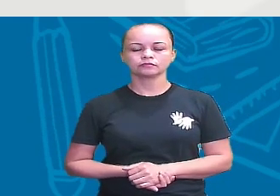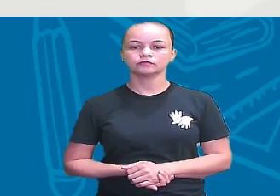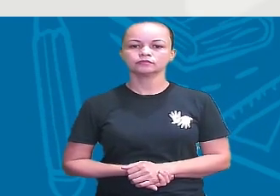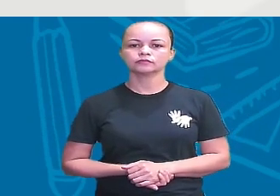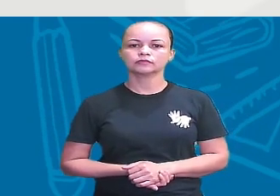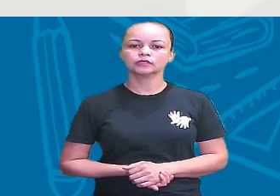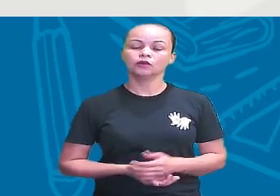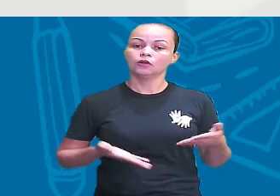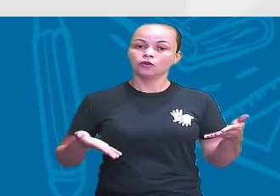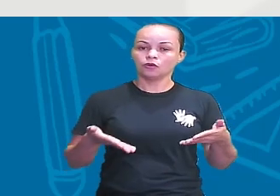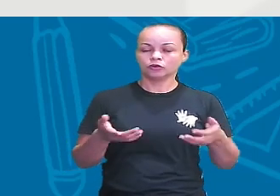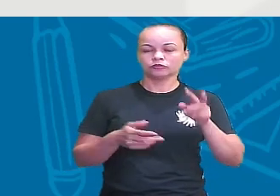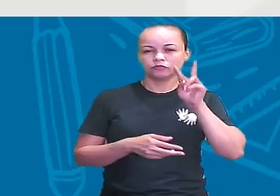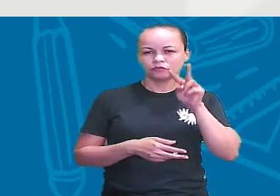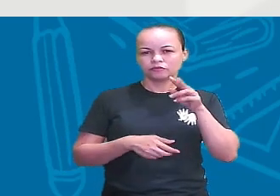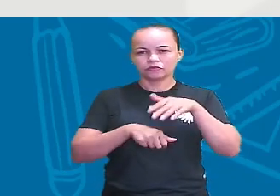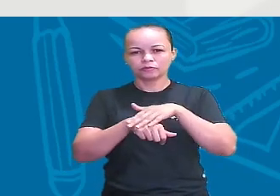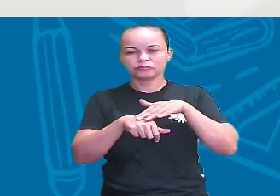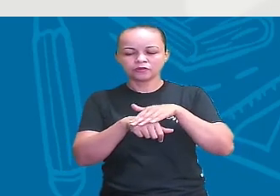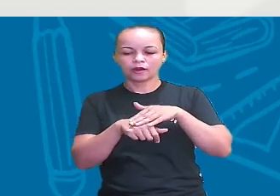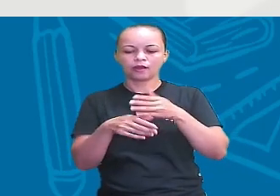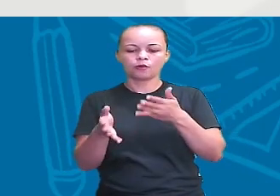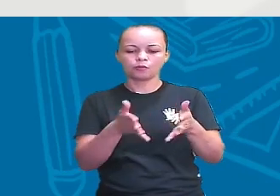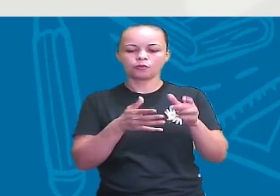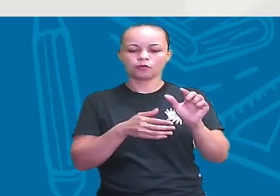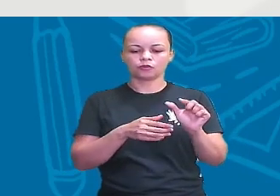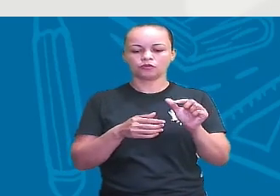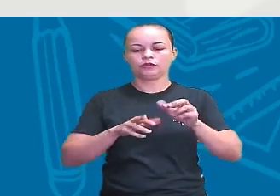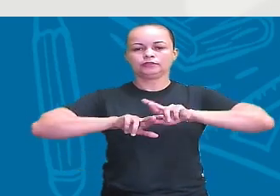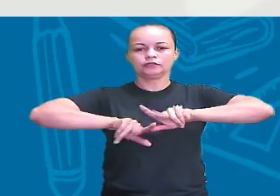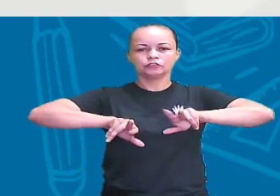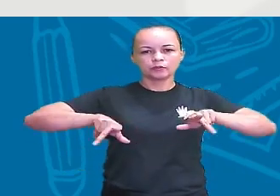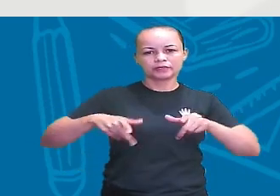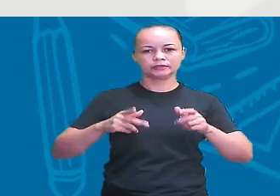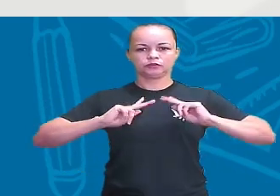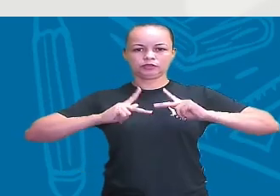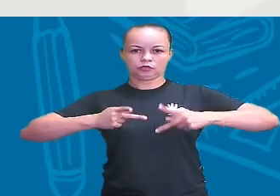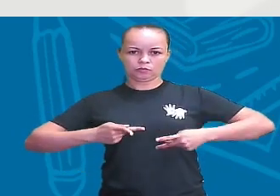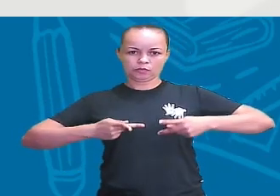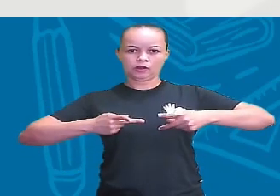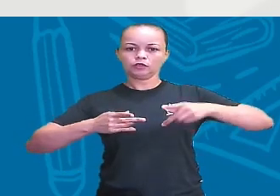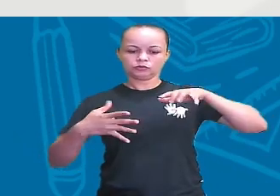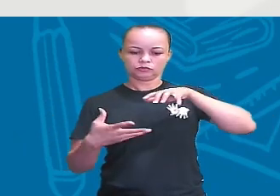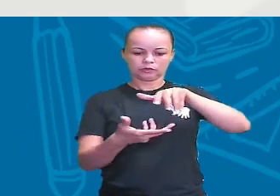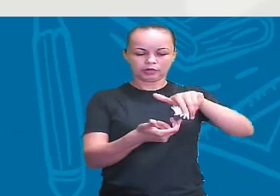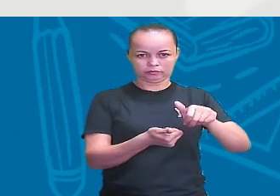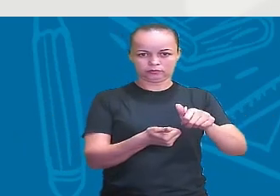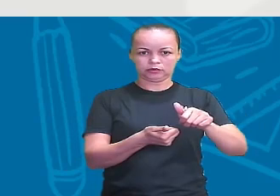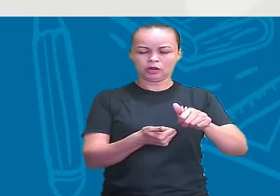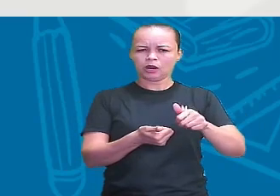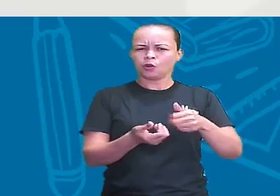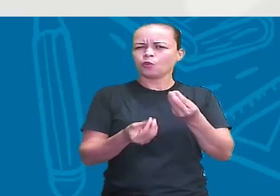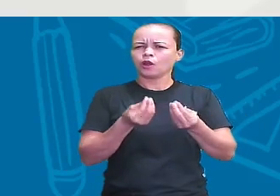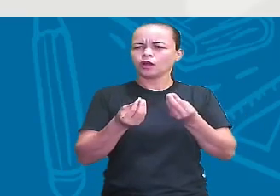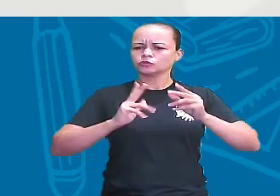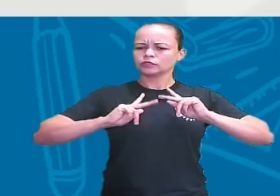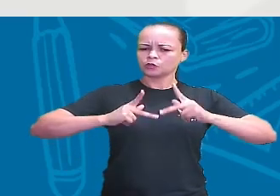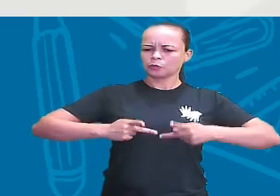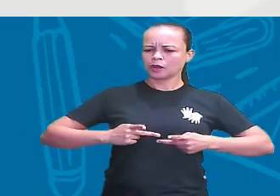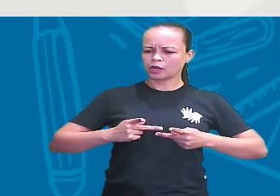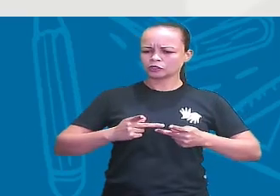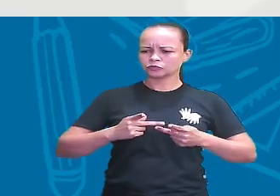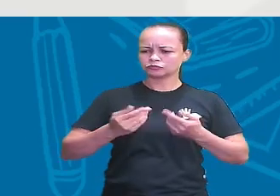um pouquinho sobre a dispersão humana na Terra. Quando o ser humano, ele surge no planeta Terra, né? Como é que ele começou?